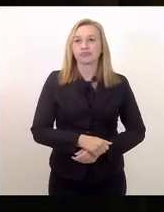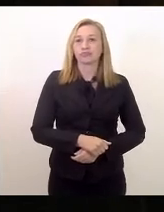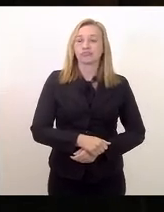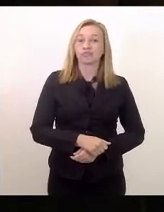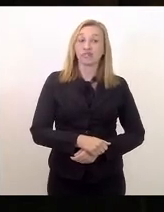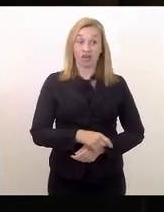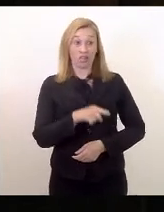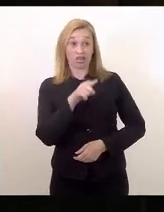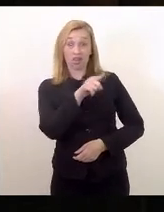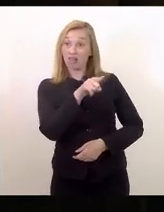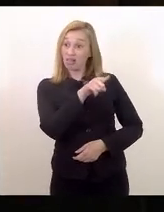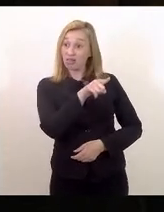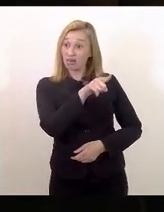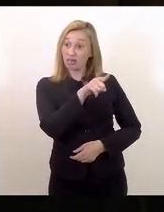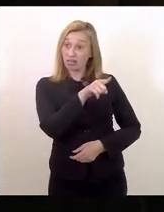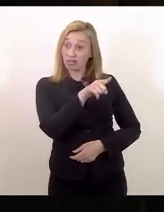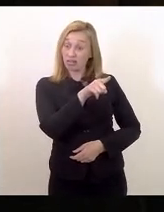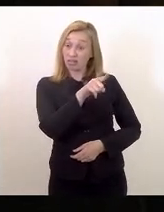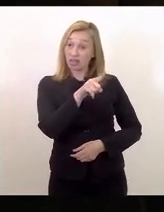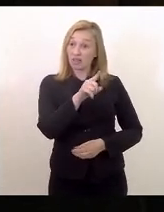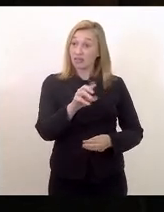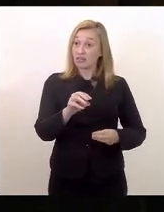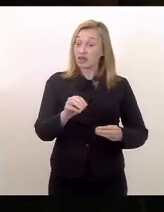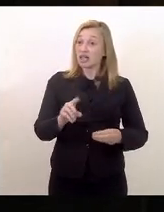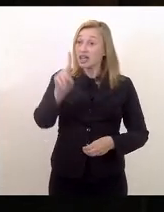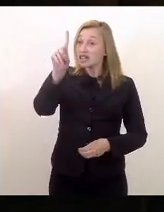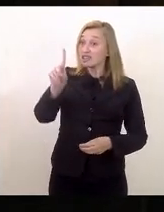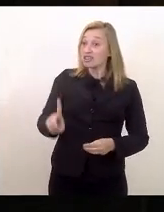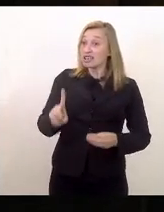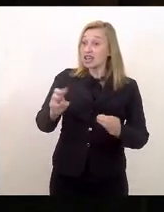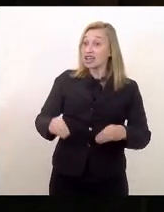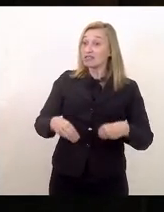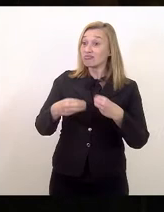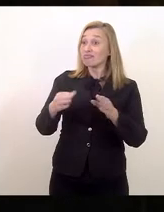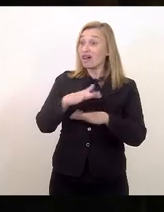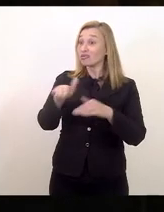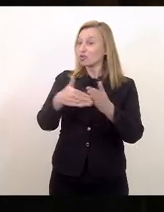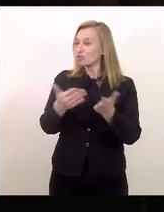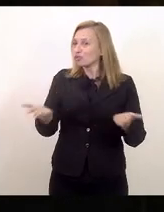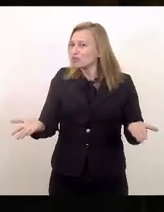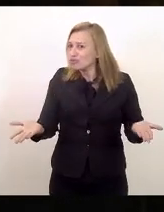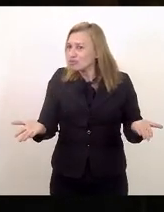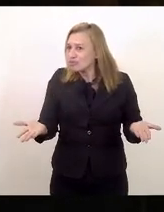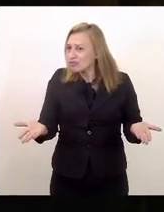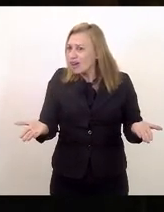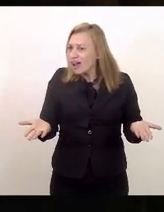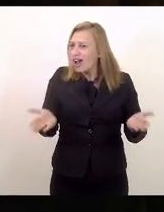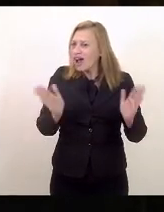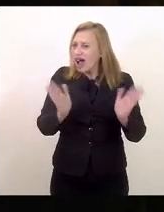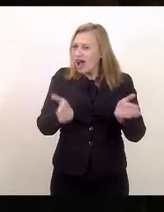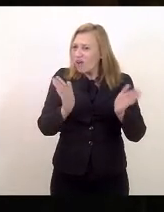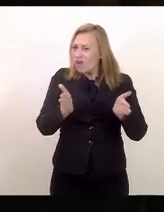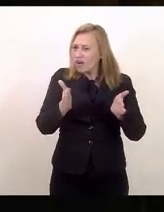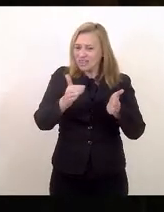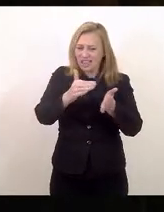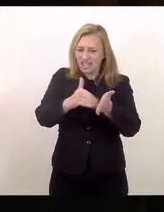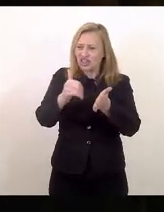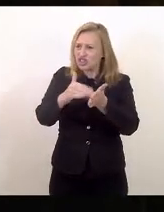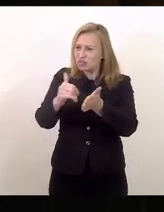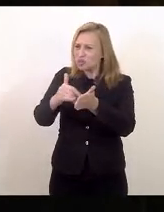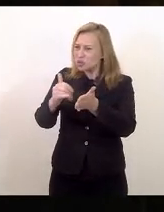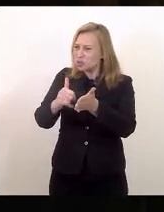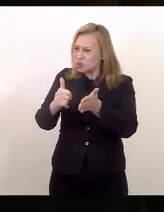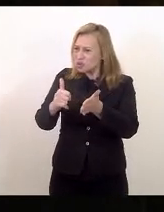deveria garantir o direito a todos terem acesso ao nível superior